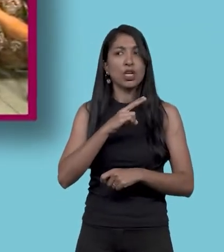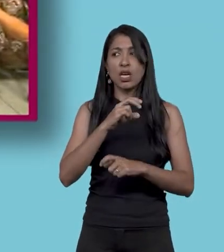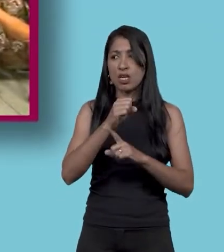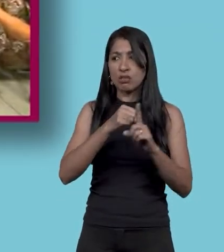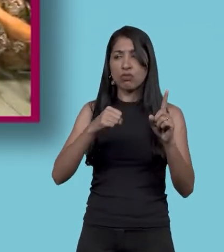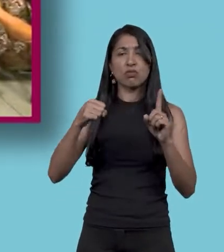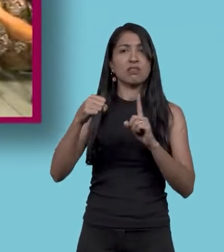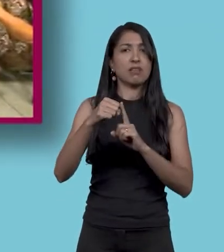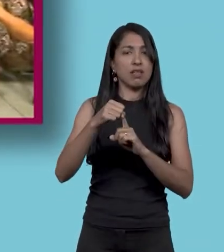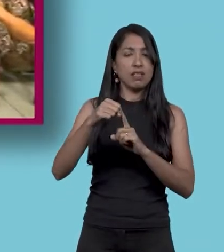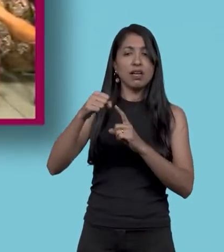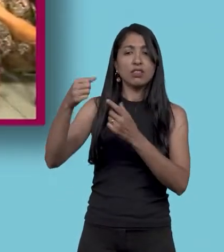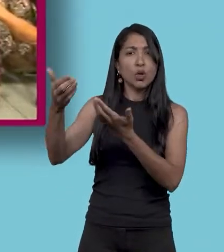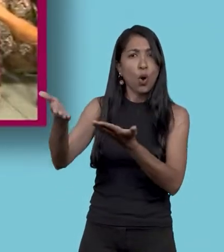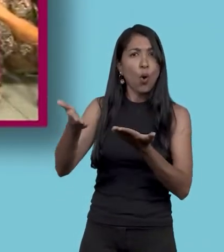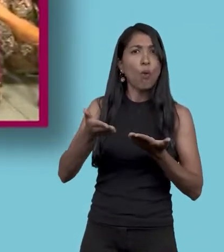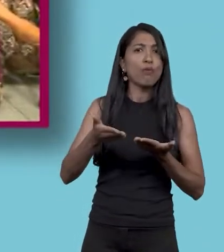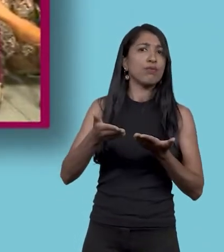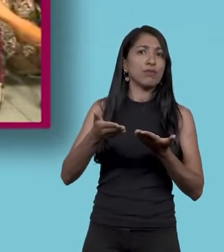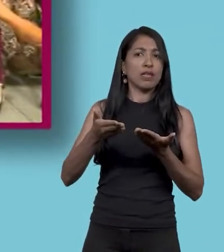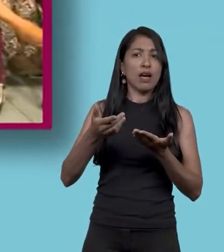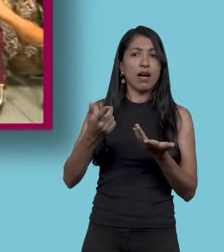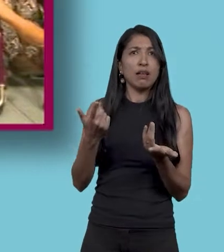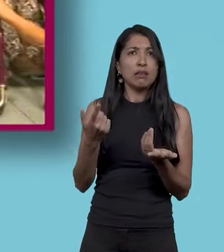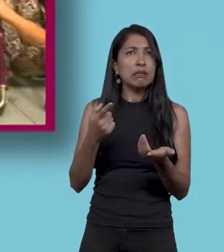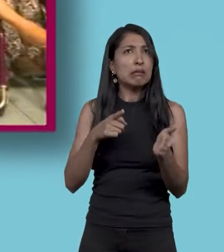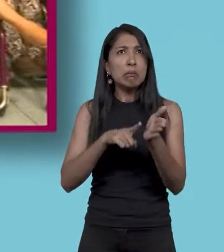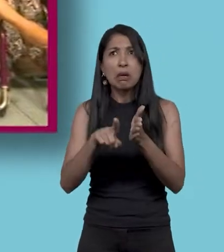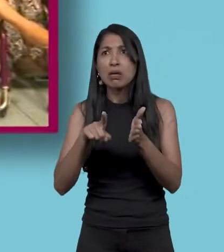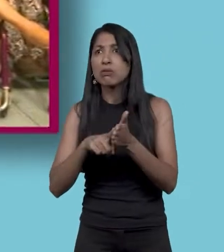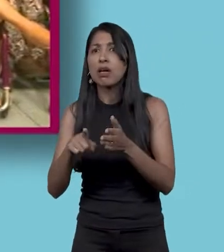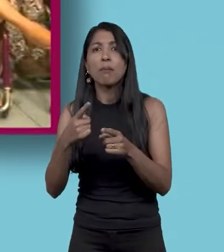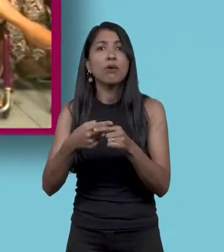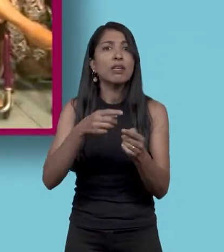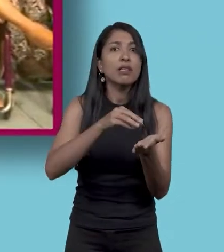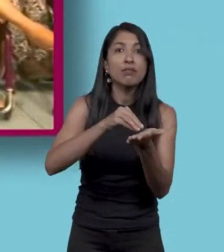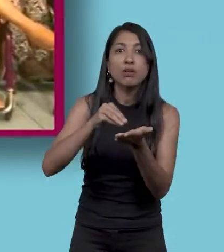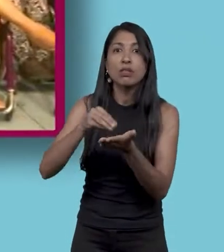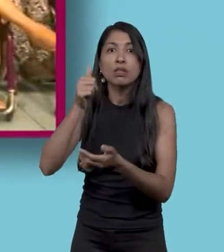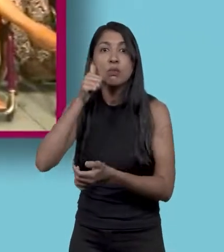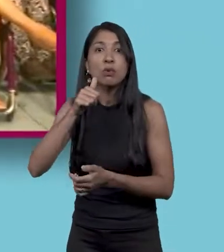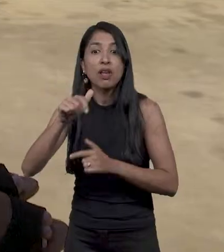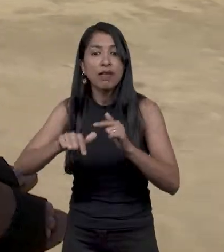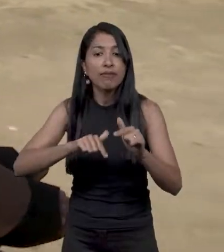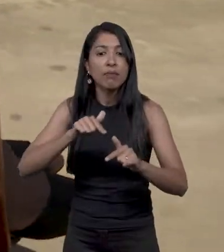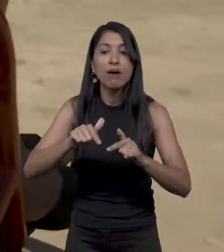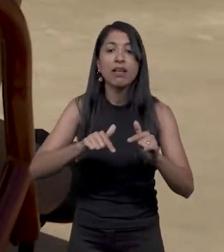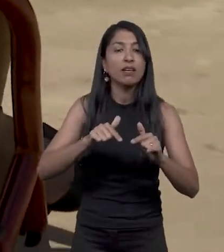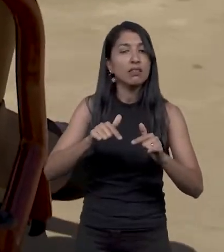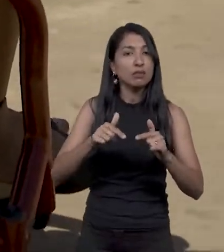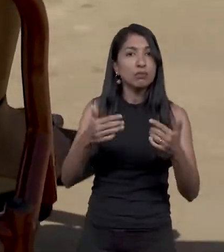olhar para baixo e perguntar por que mulheres com deficiência não estão na rua, não estão trabalhando, não estão fazendo esporte.